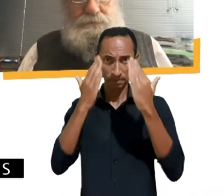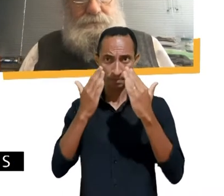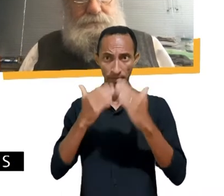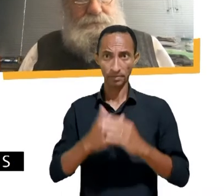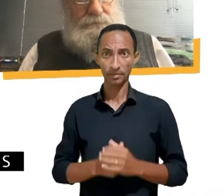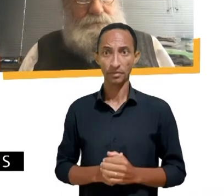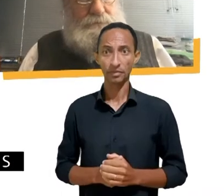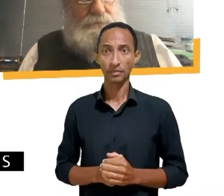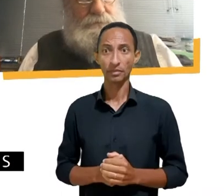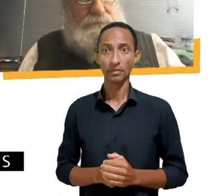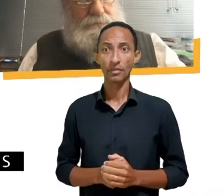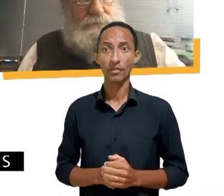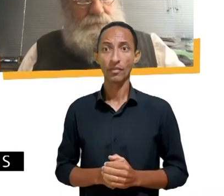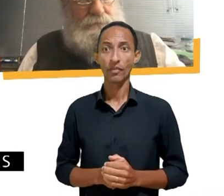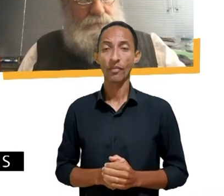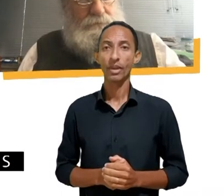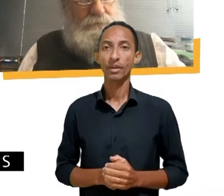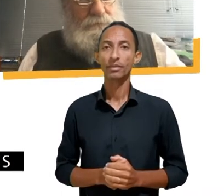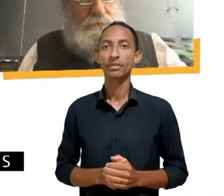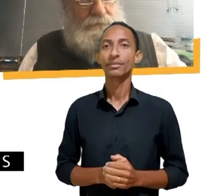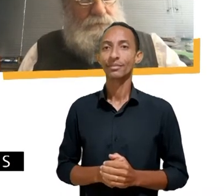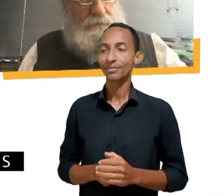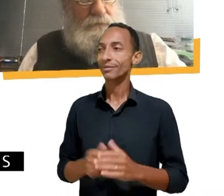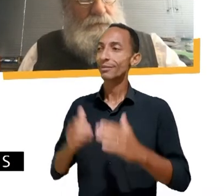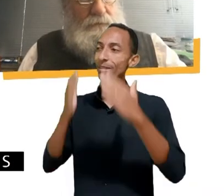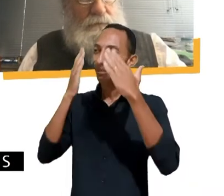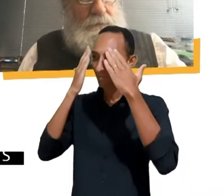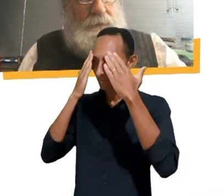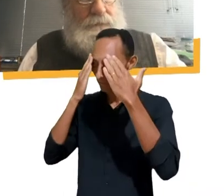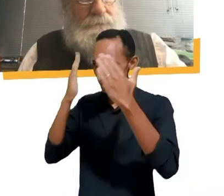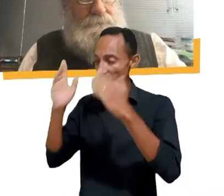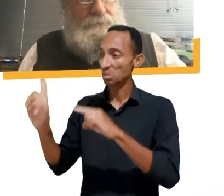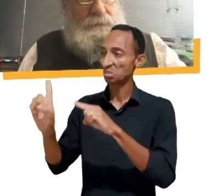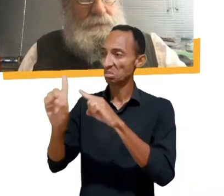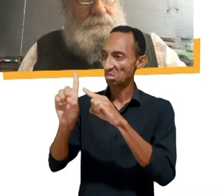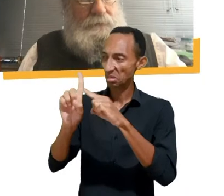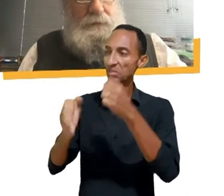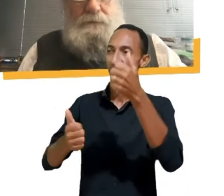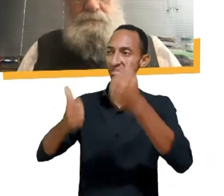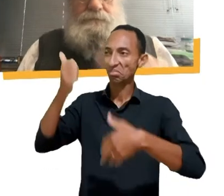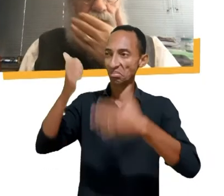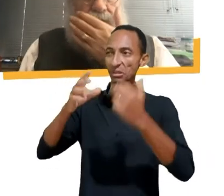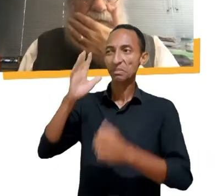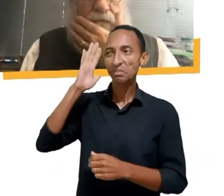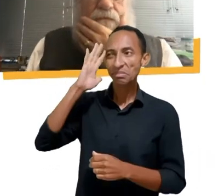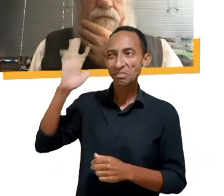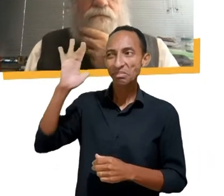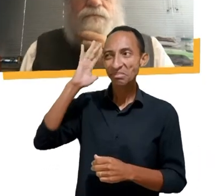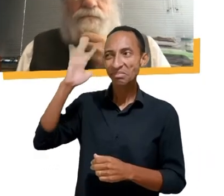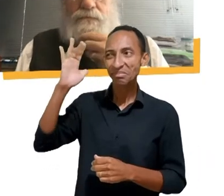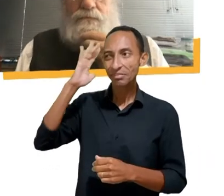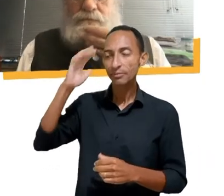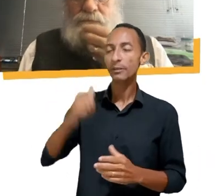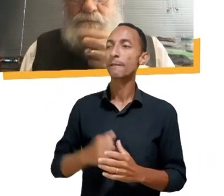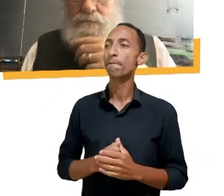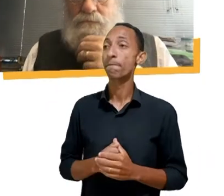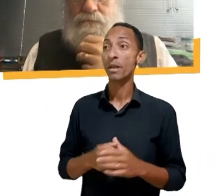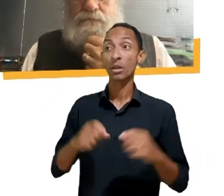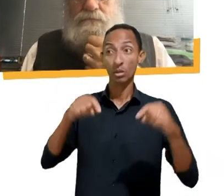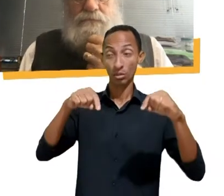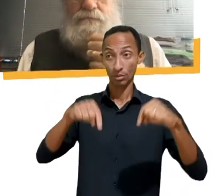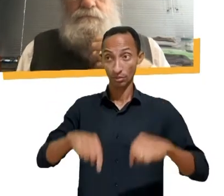Muito obrigada, professor Demi. Excelente a sua reflexão e a lembrança de que nós já temos hoje no país uma legislação